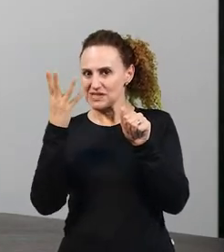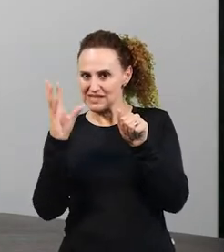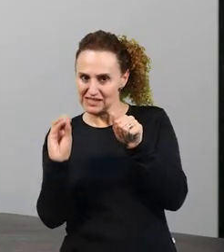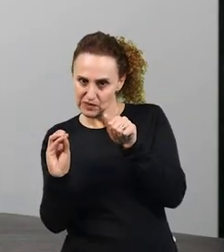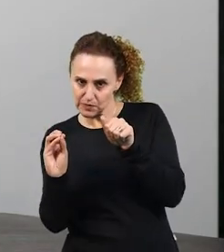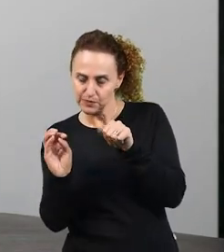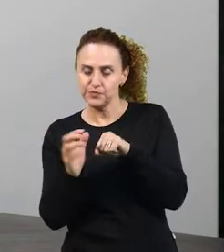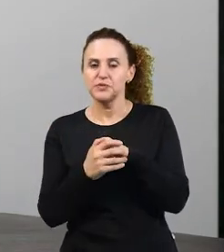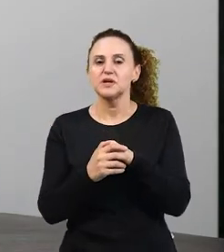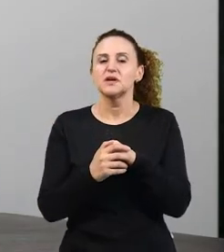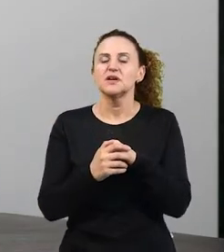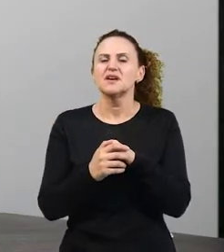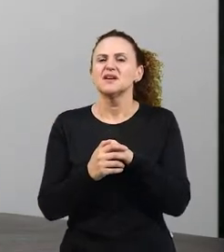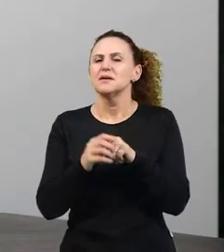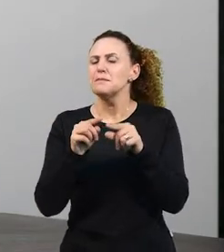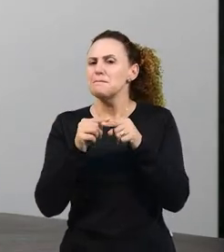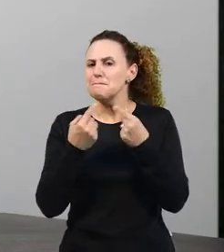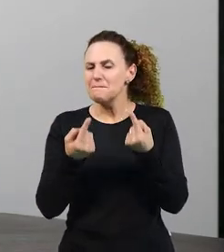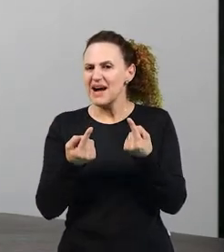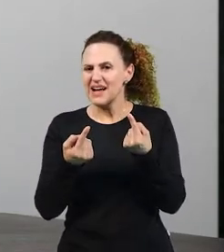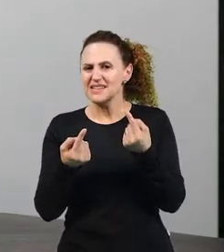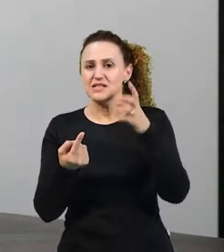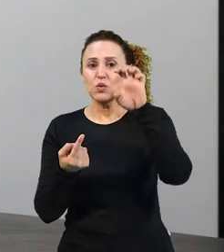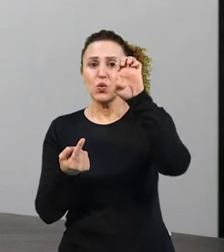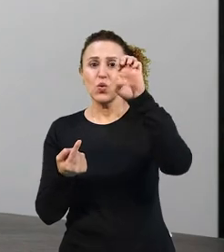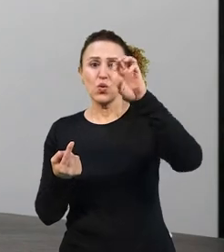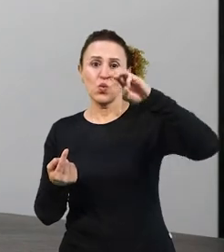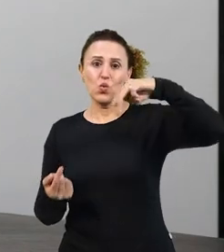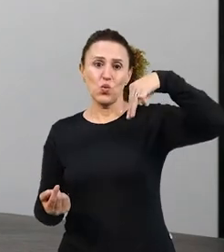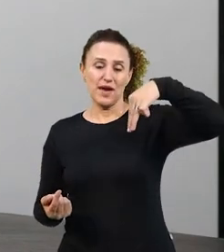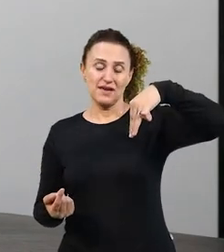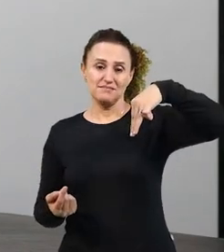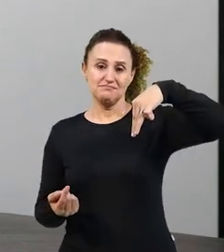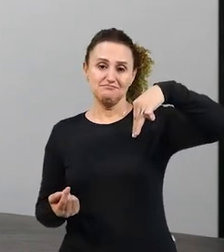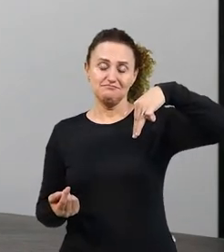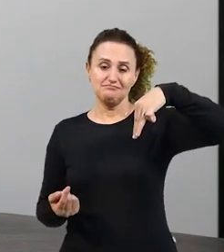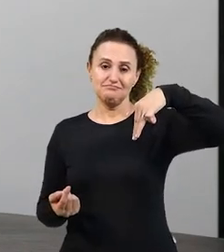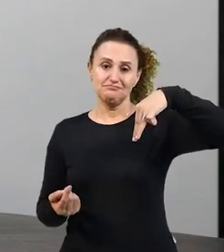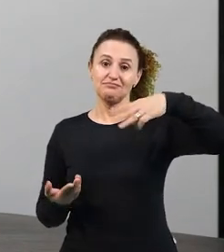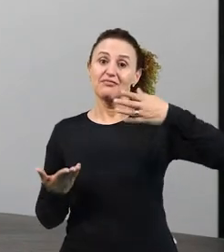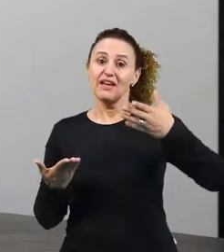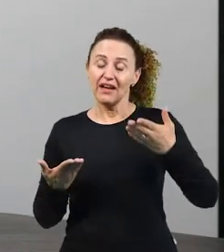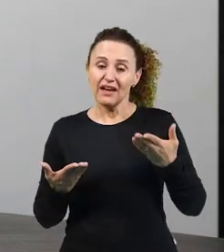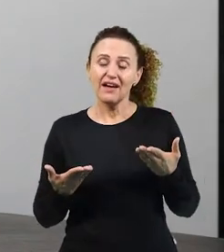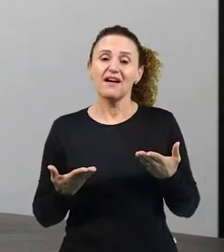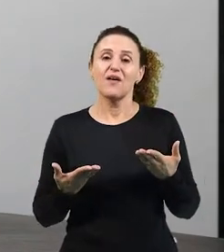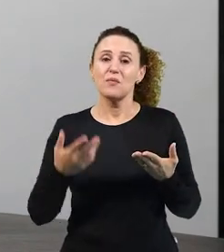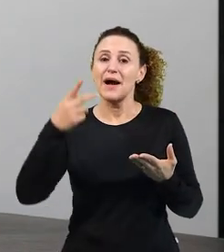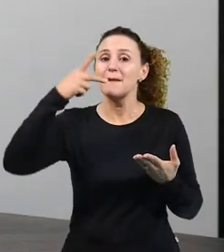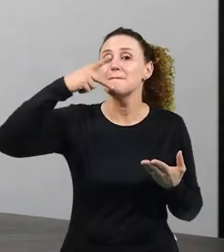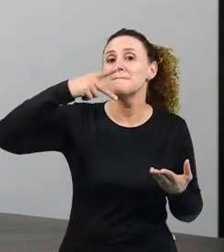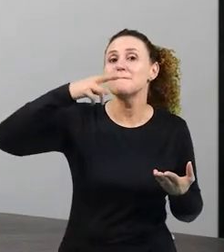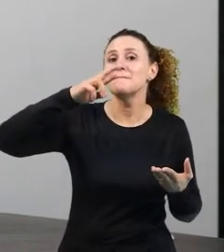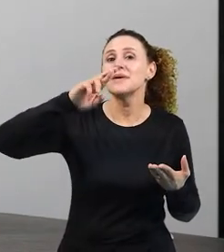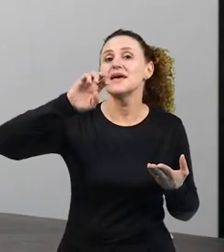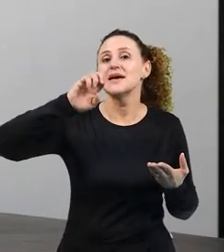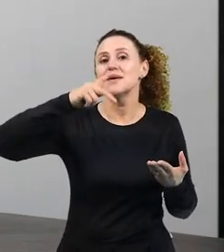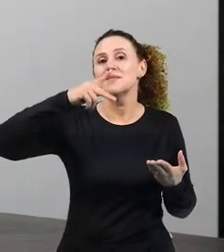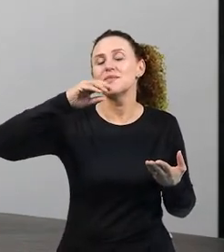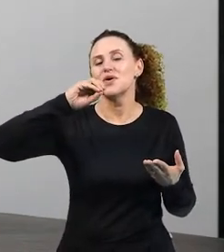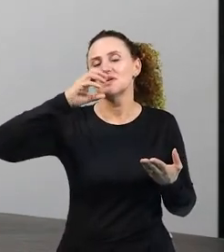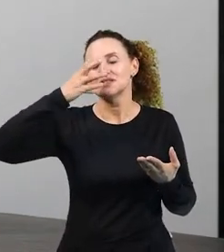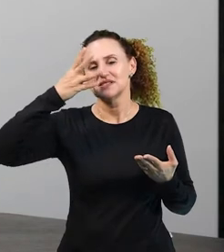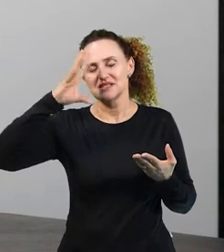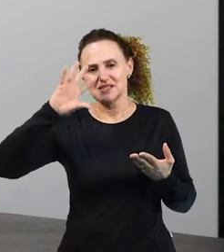a preposição em vai mostrar para mim que é um lugar. Então, na carteira eu tenho uma locução